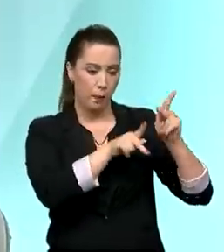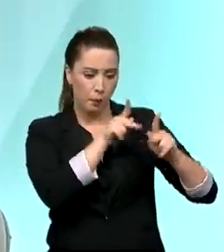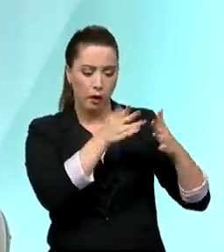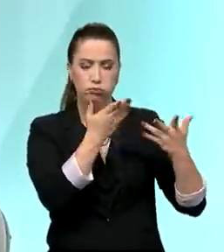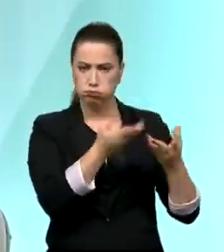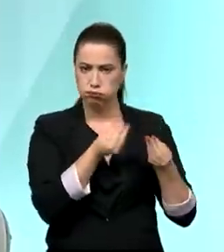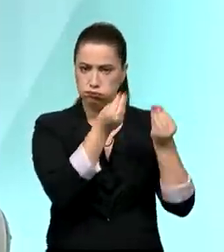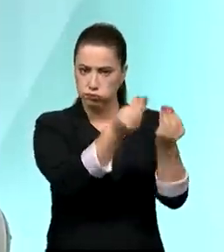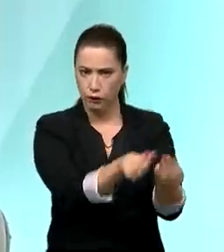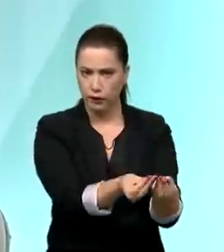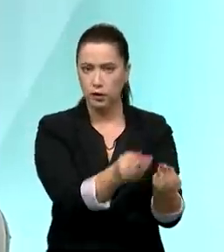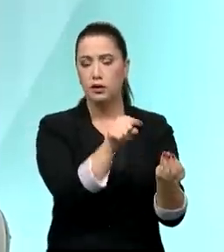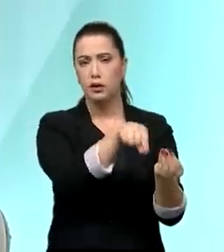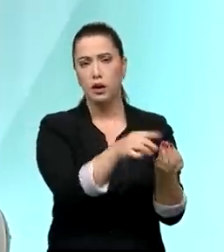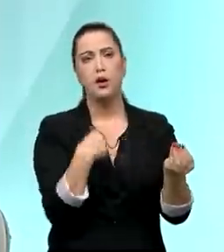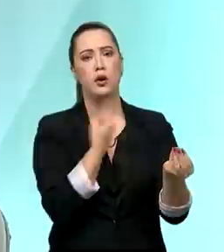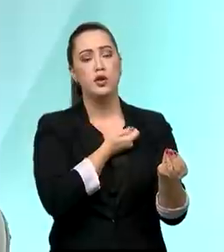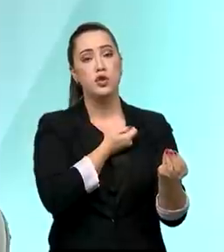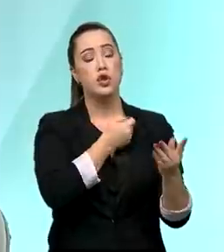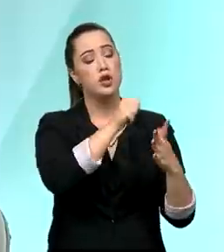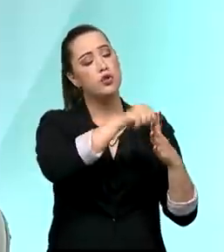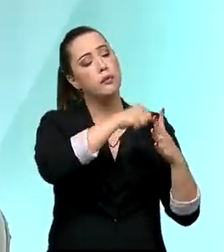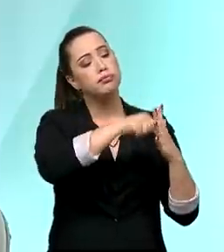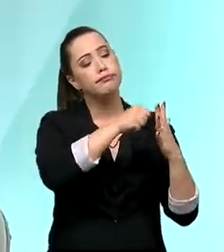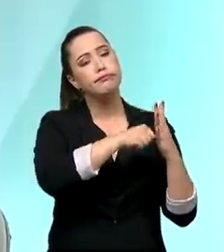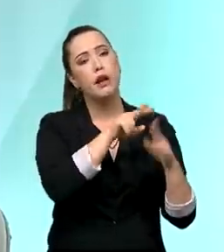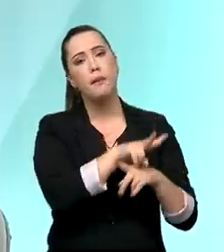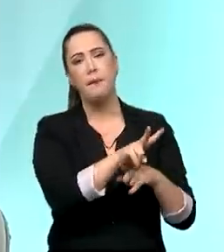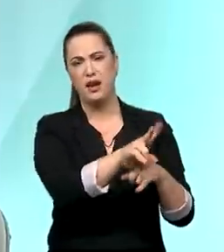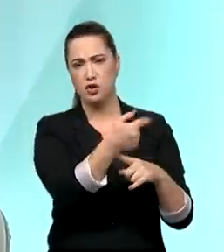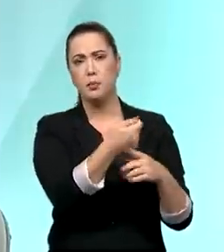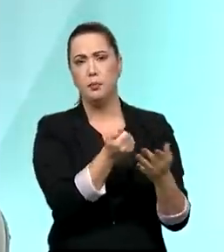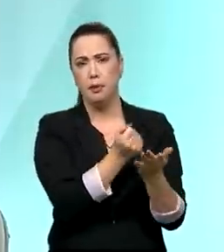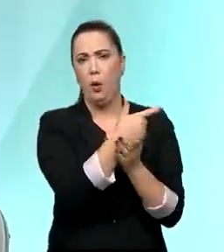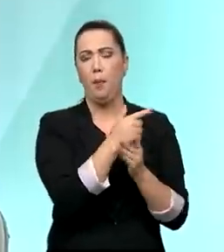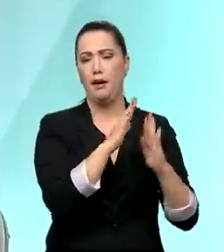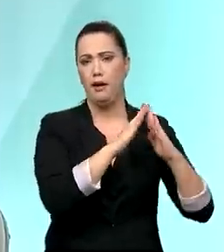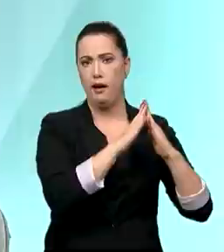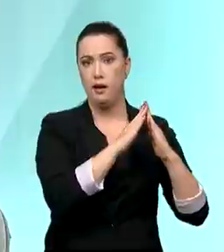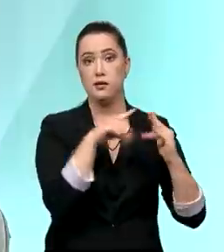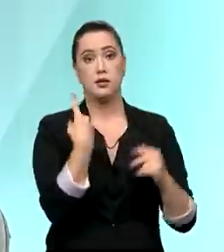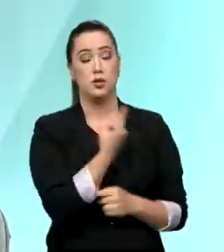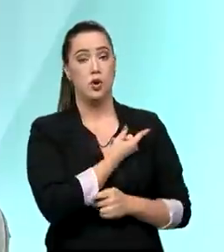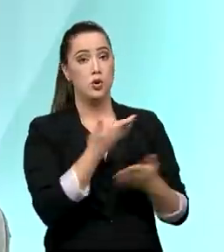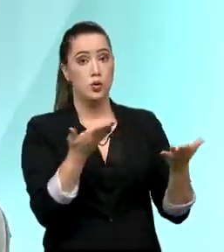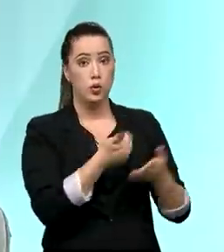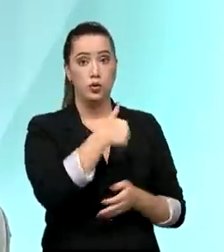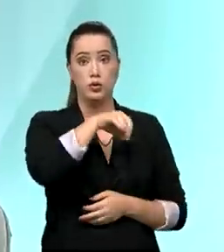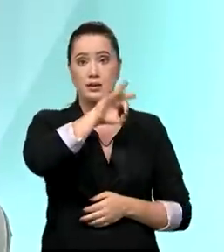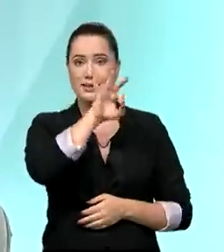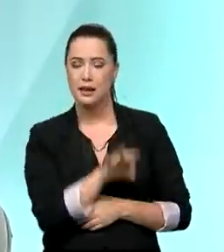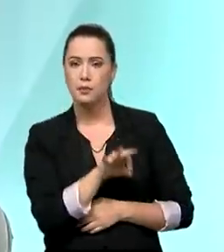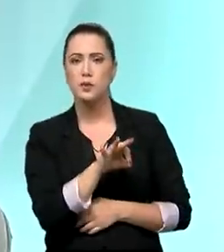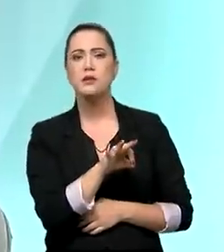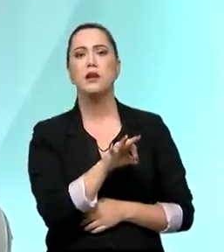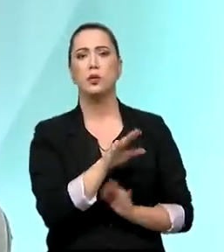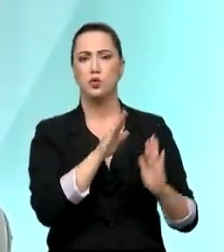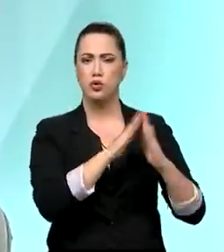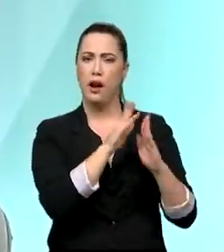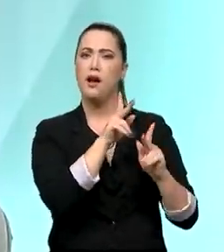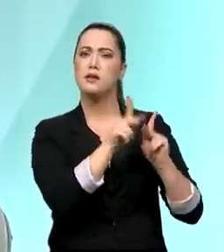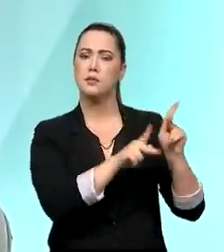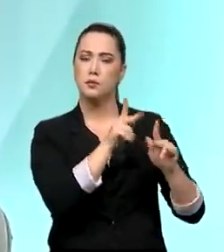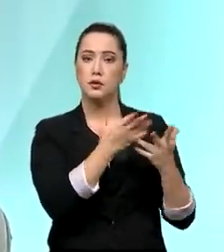Porque quando nós financiamos uma habitação popular e temos 100% desse mercado, essas pessoas, elas saem